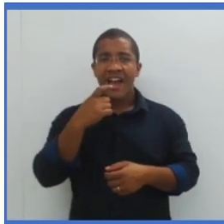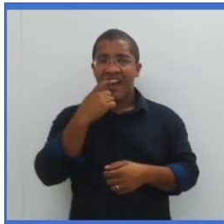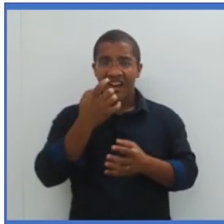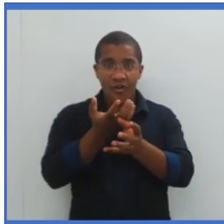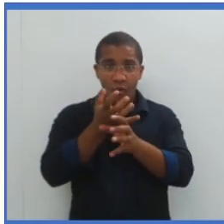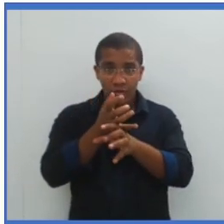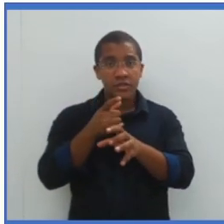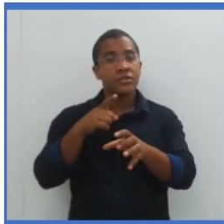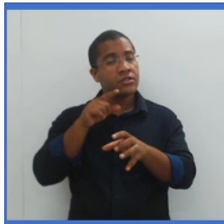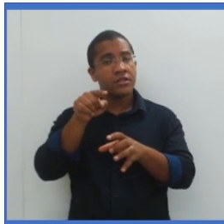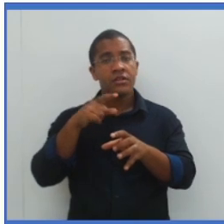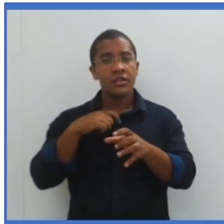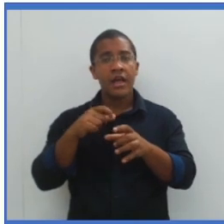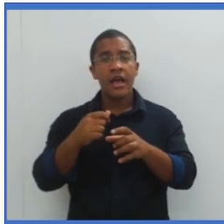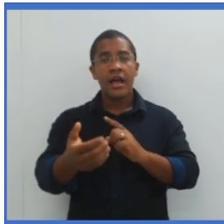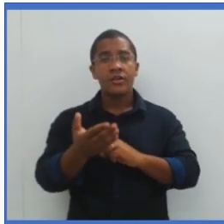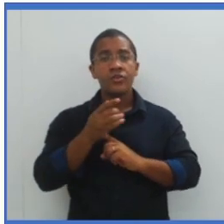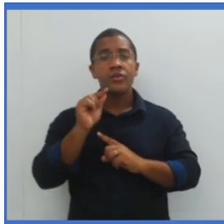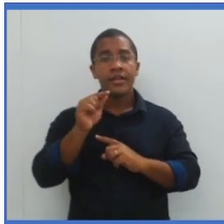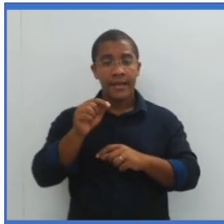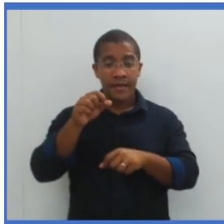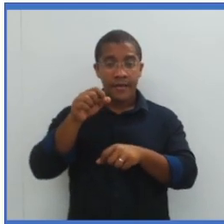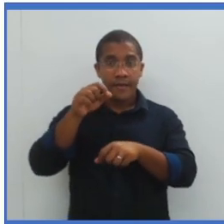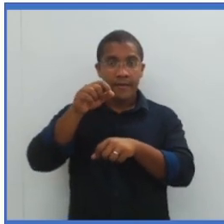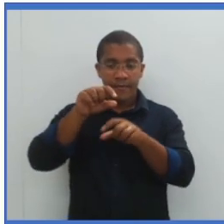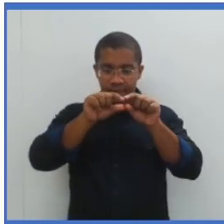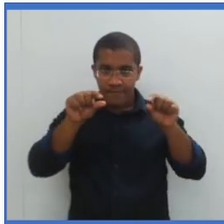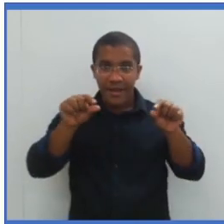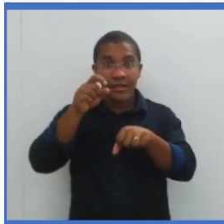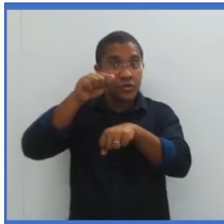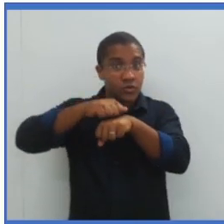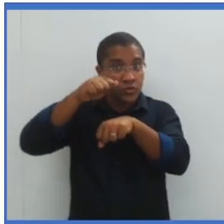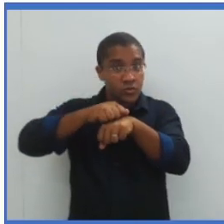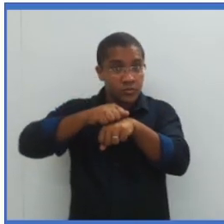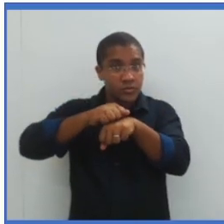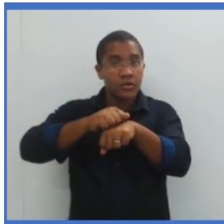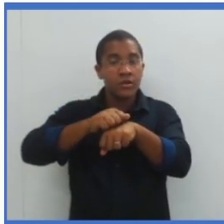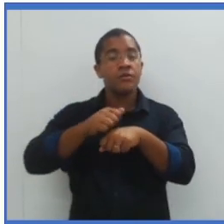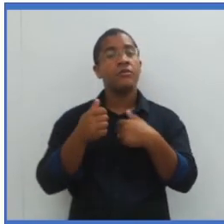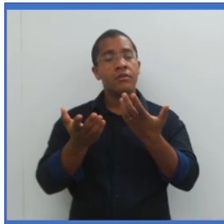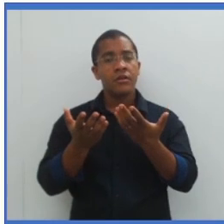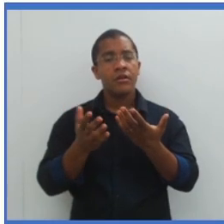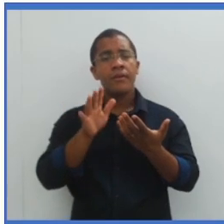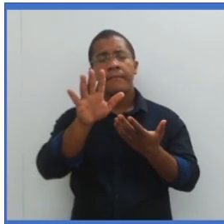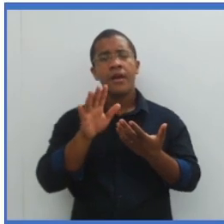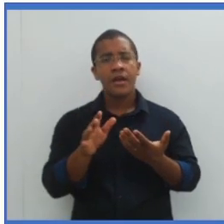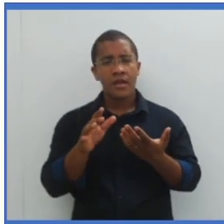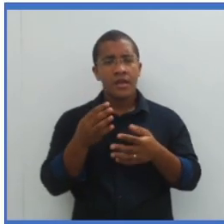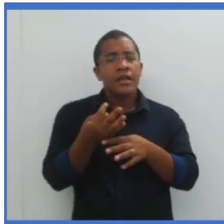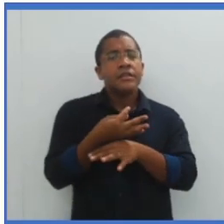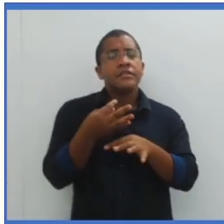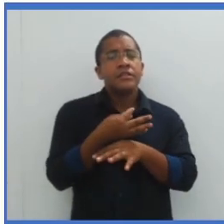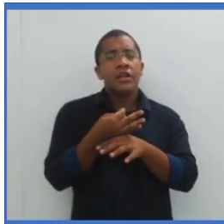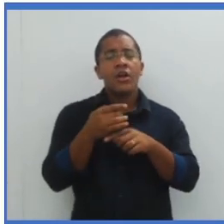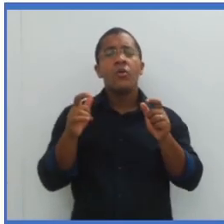ossos vão funcionar como uma barra rígida. E aí? A força